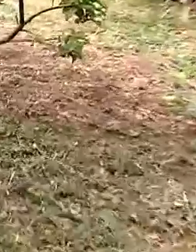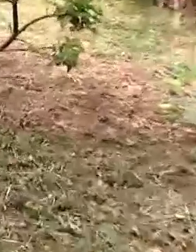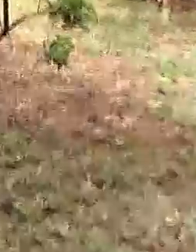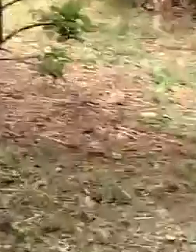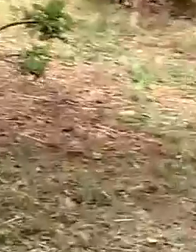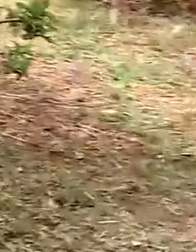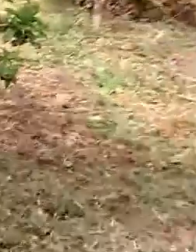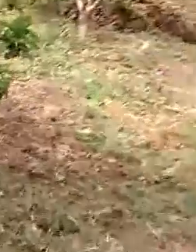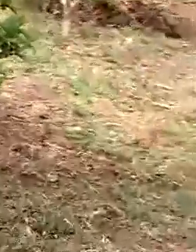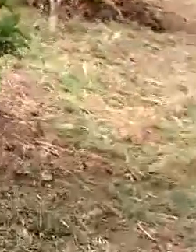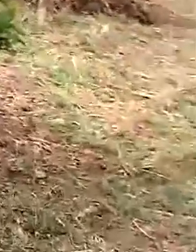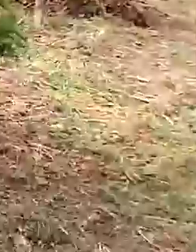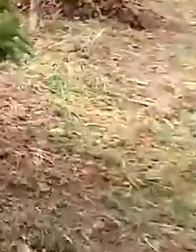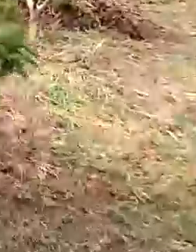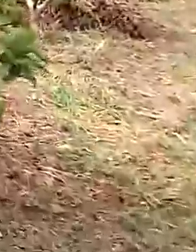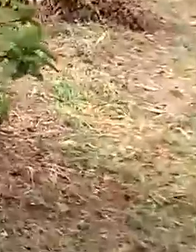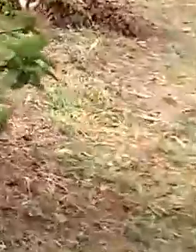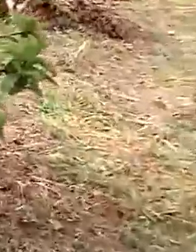Sul